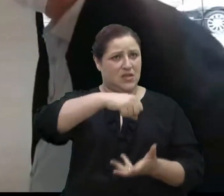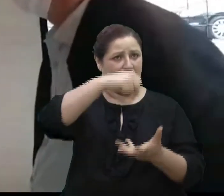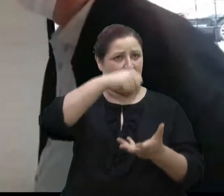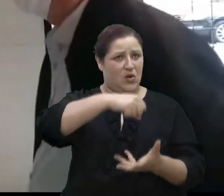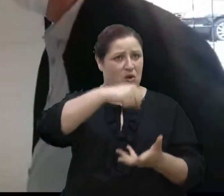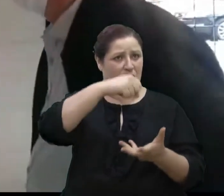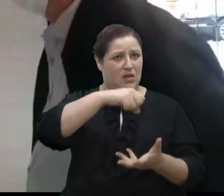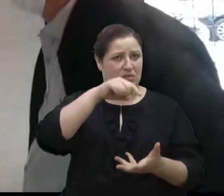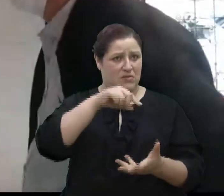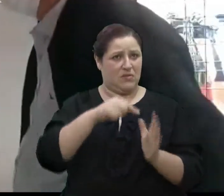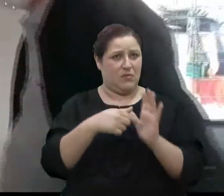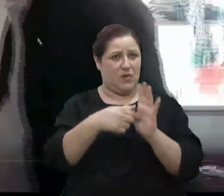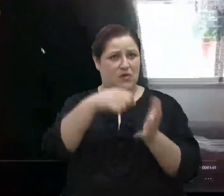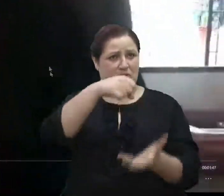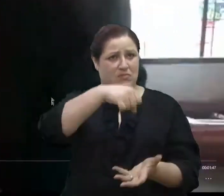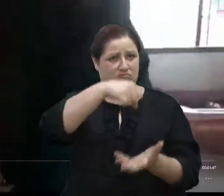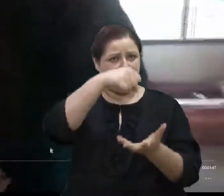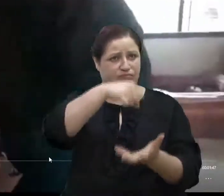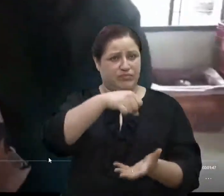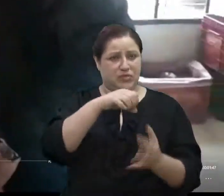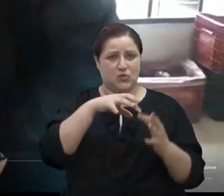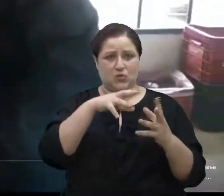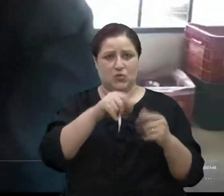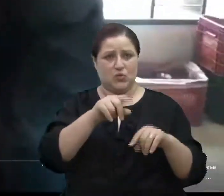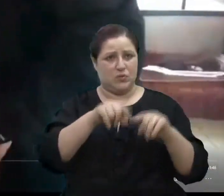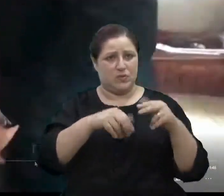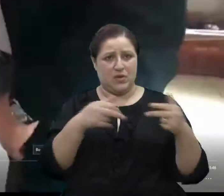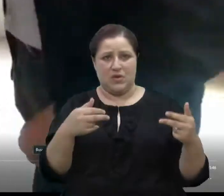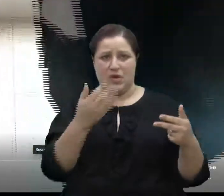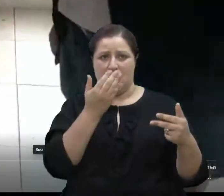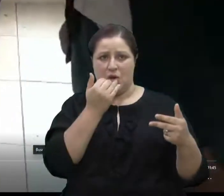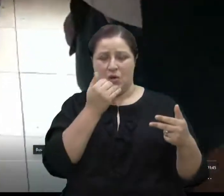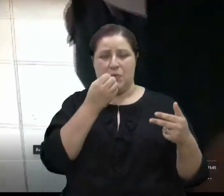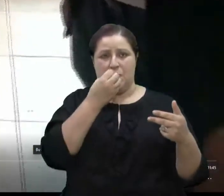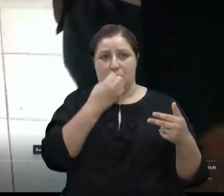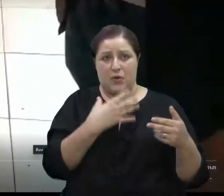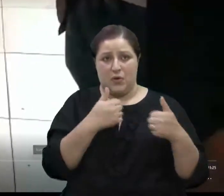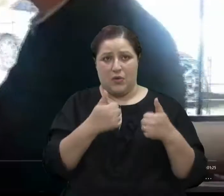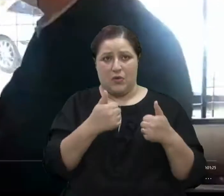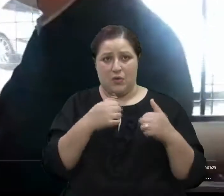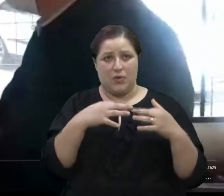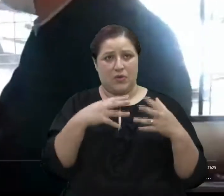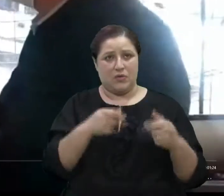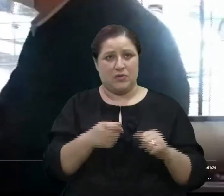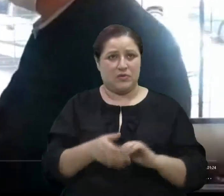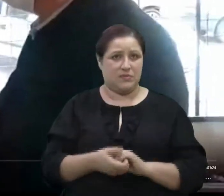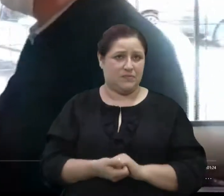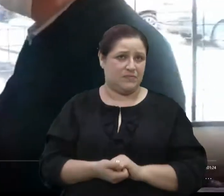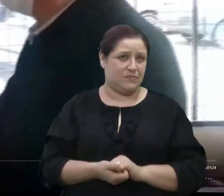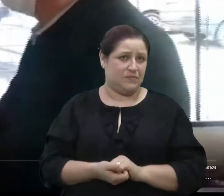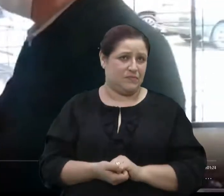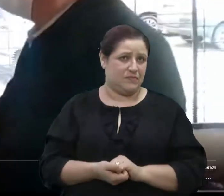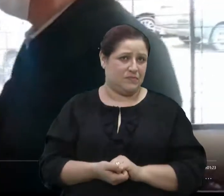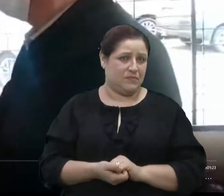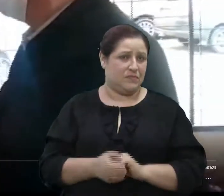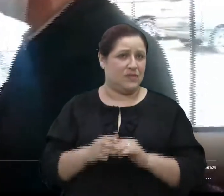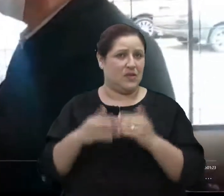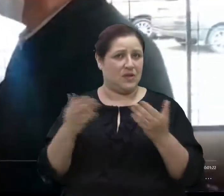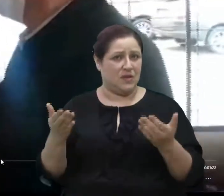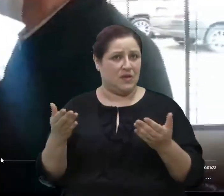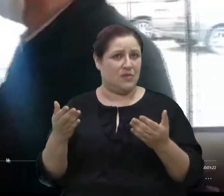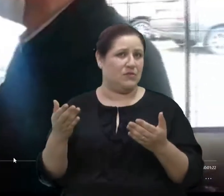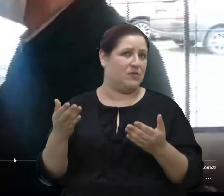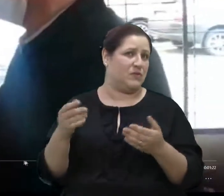né? É tudo mercadoria boa, mas não é? Claro. Tudo mercadoria lá ainda, né? Então é necessário